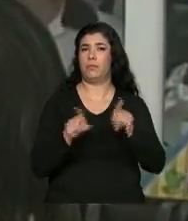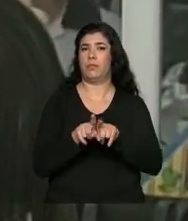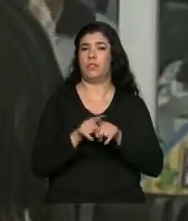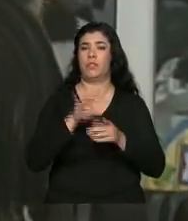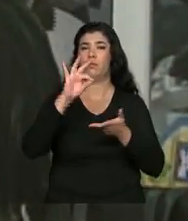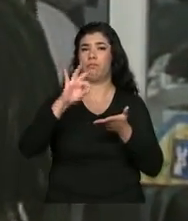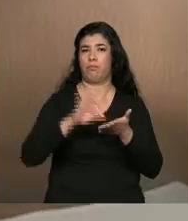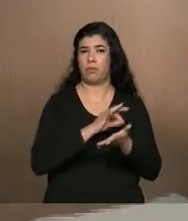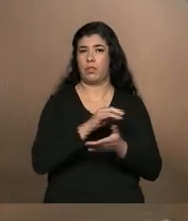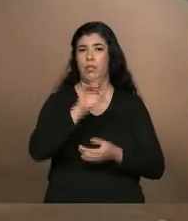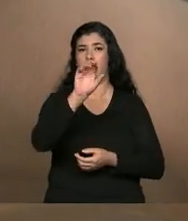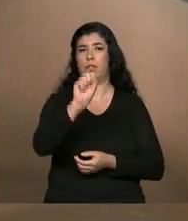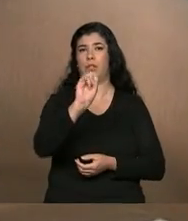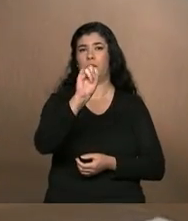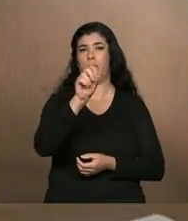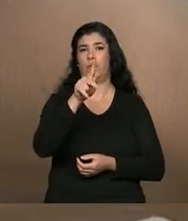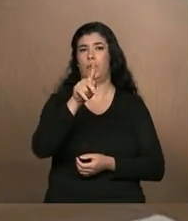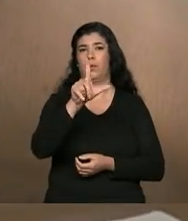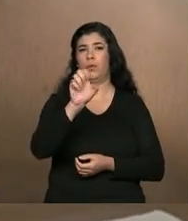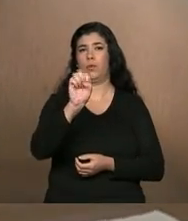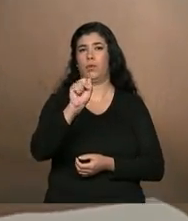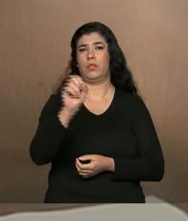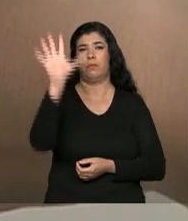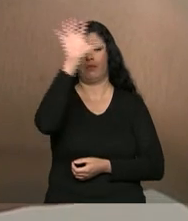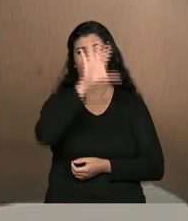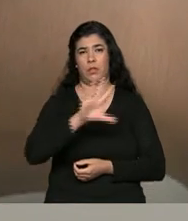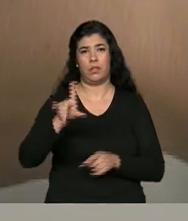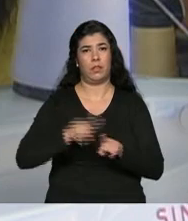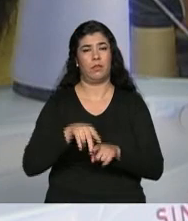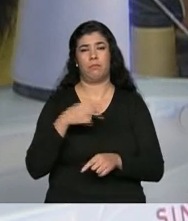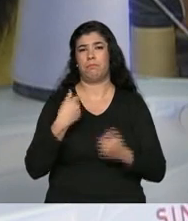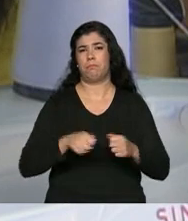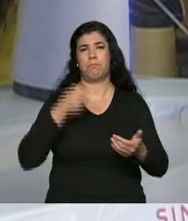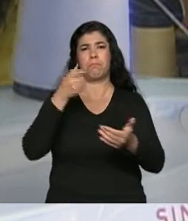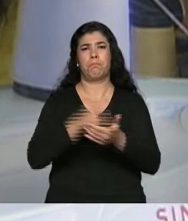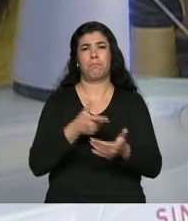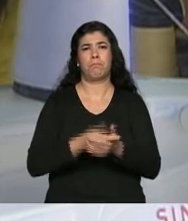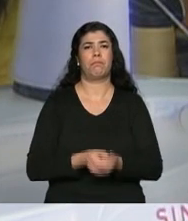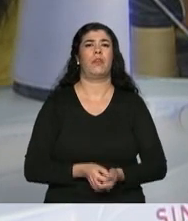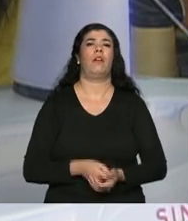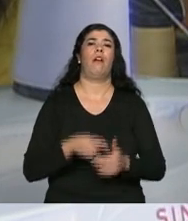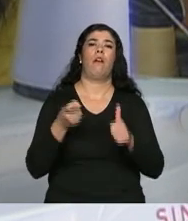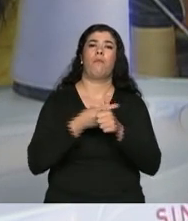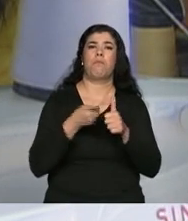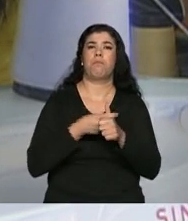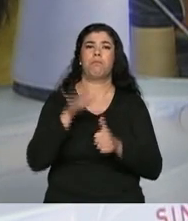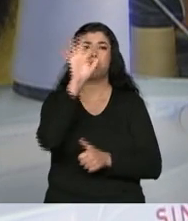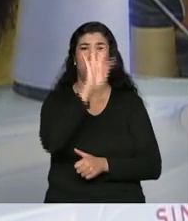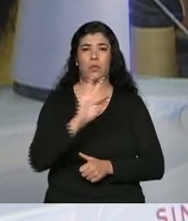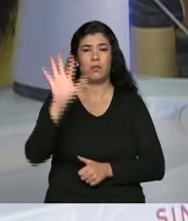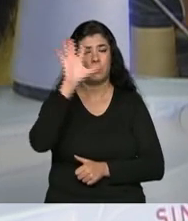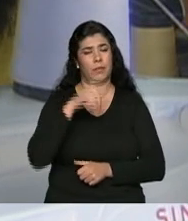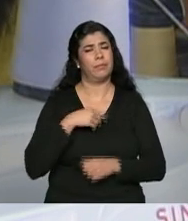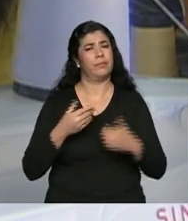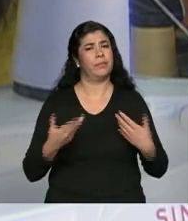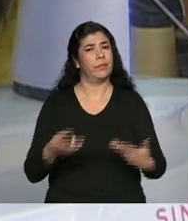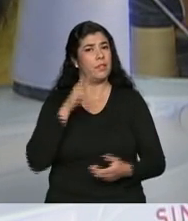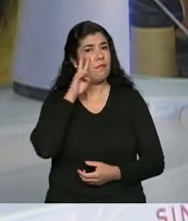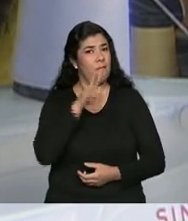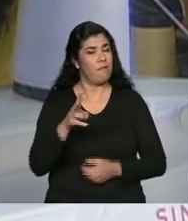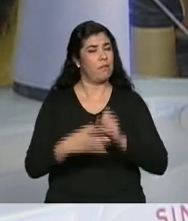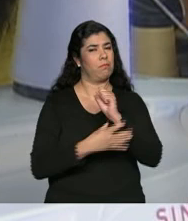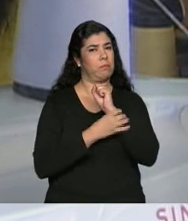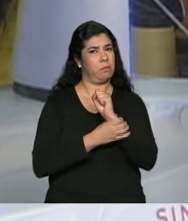Simples Nacional e fica isento de tributos federais. Só artesã não tem essa garantia. E vir essa